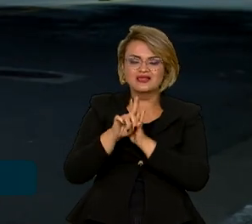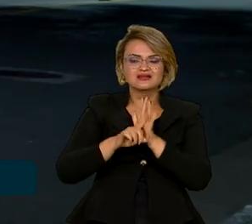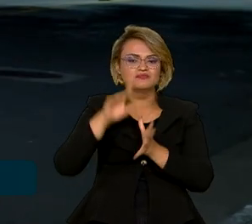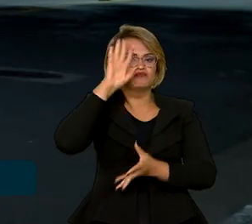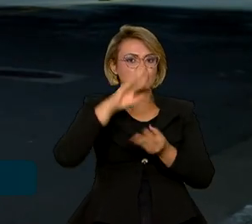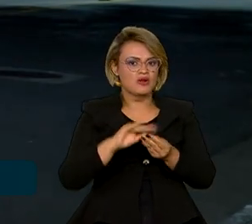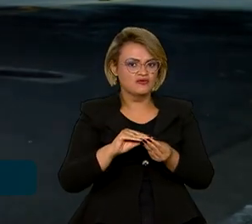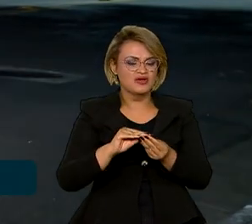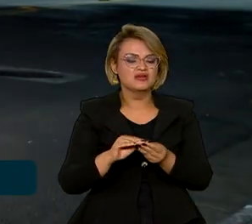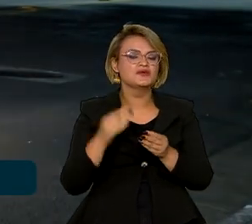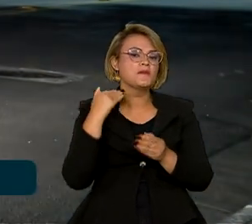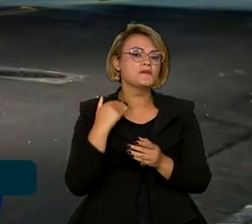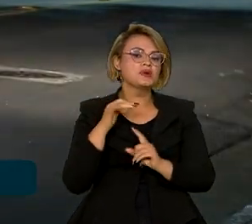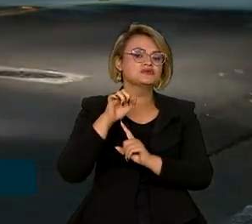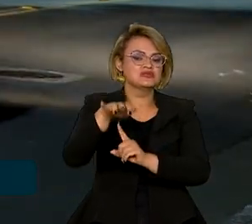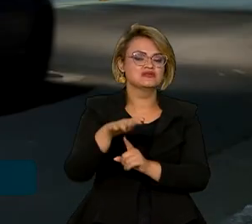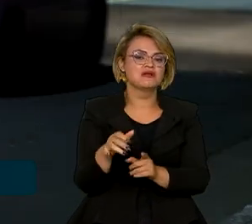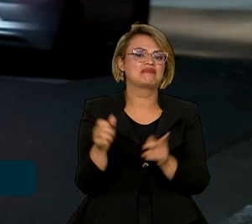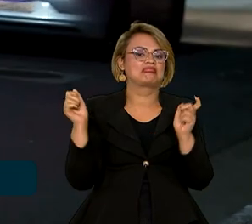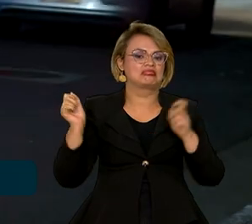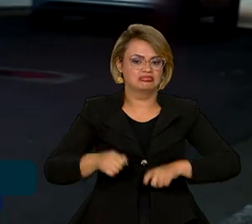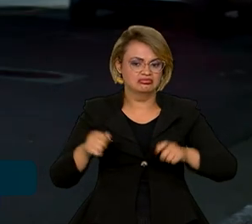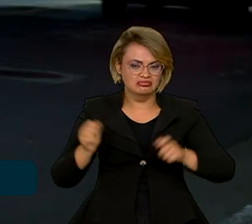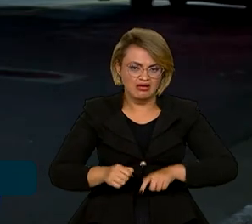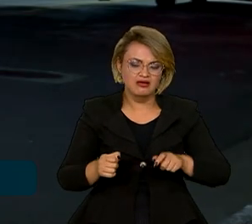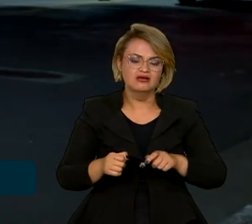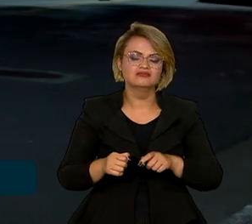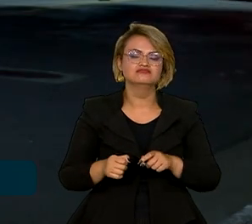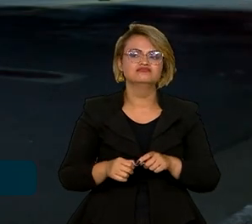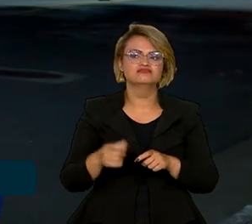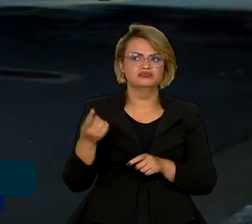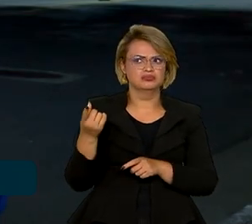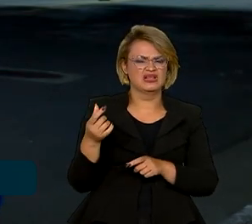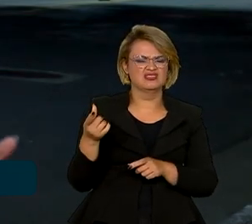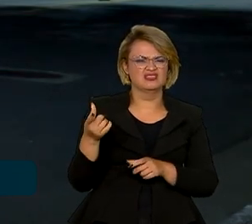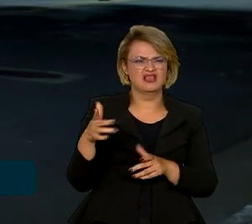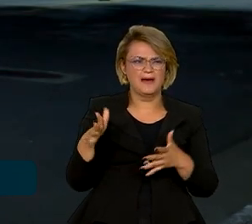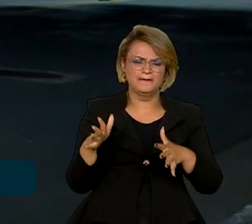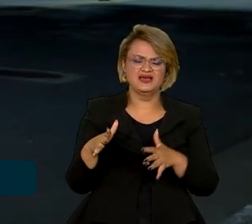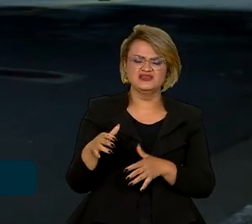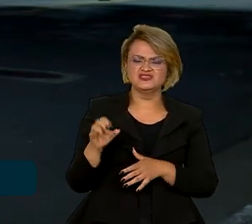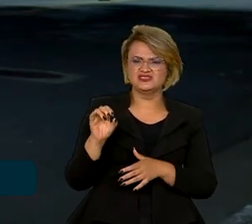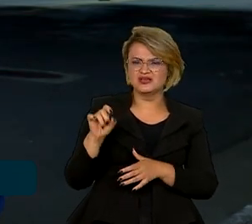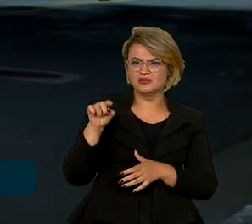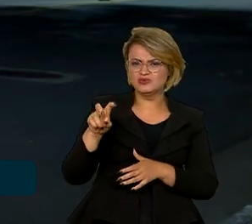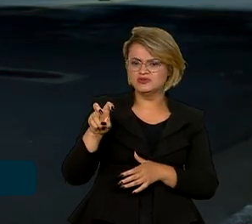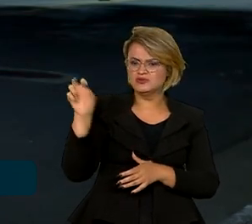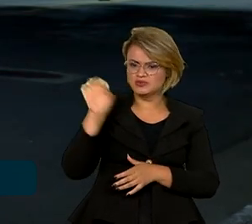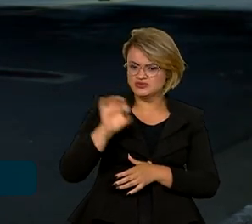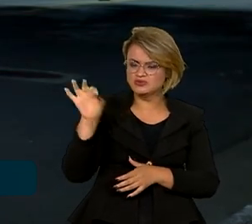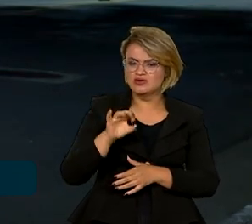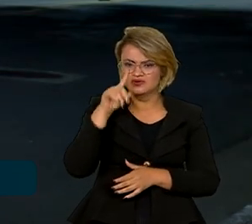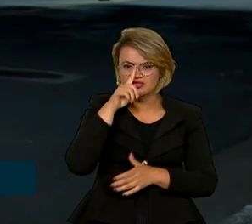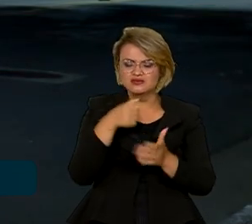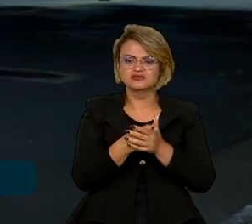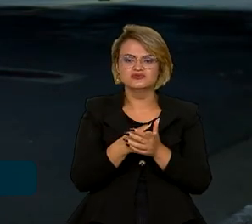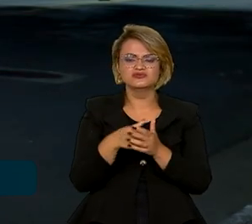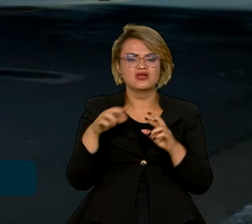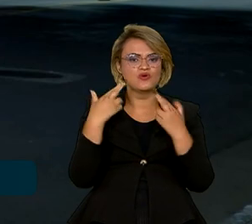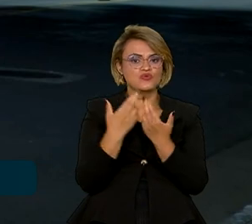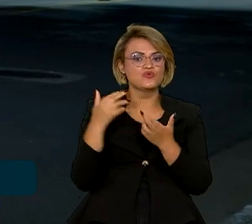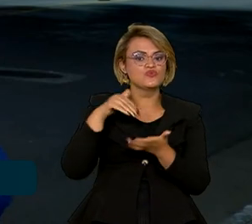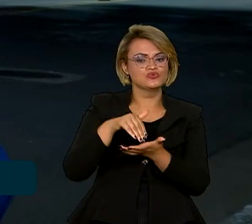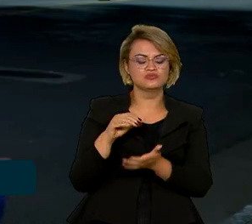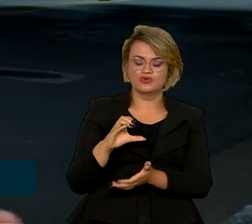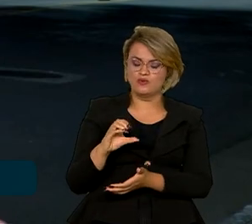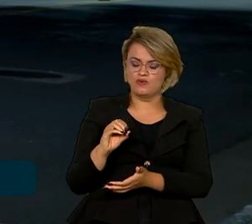reforçam que o Banco Central possa manter aquele corte de meio ponto percentual na taxa básica de juros que foi definida na última reunião